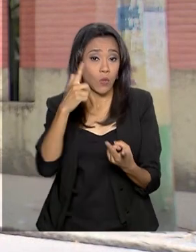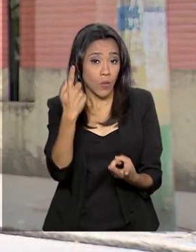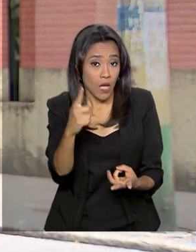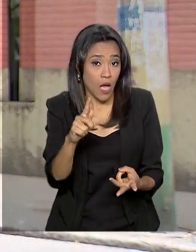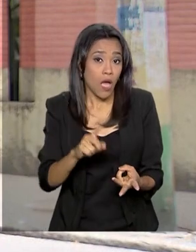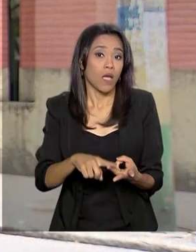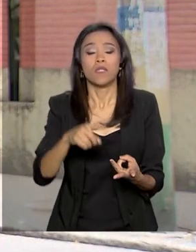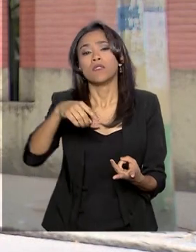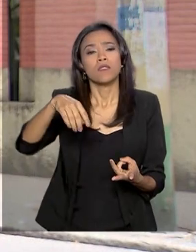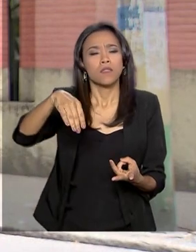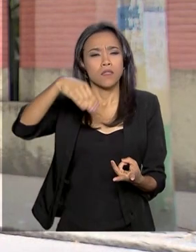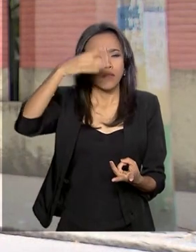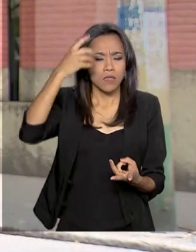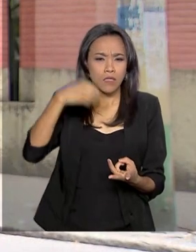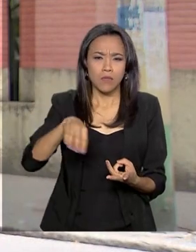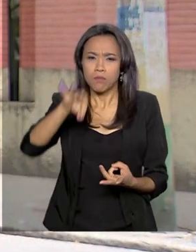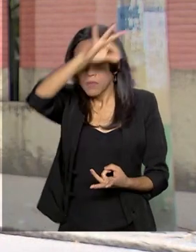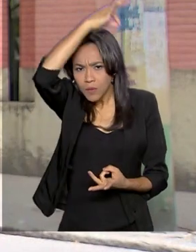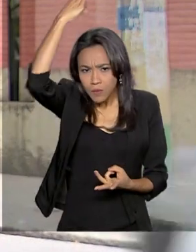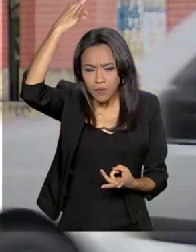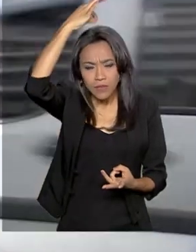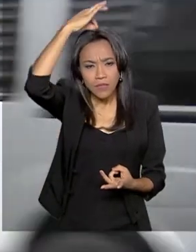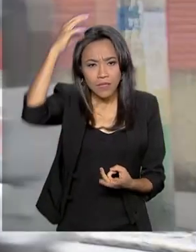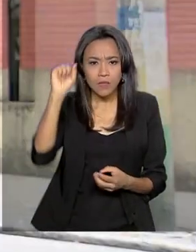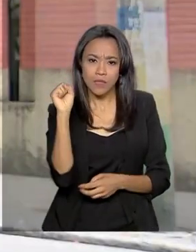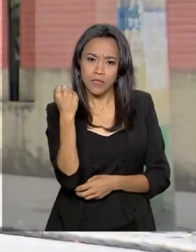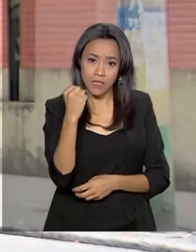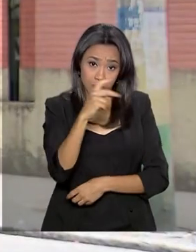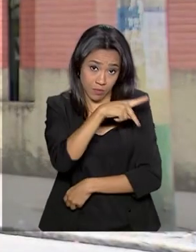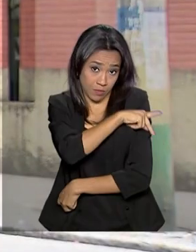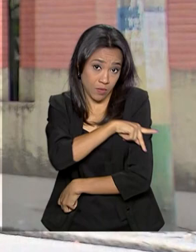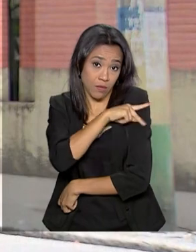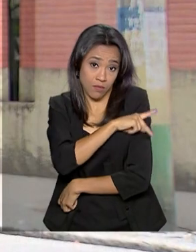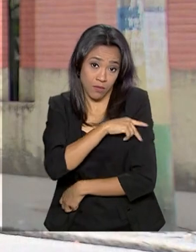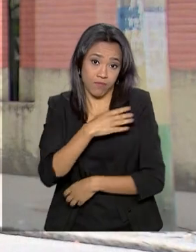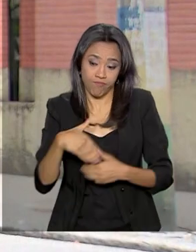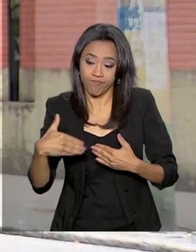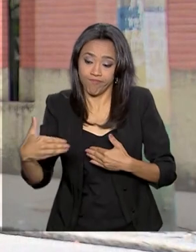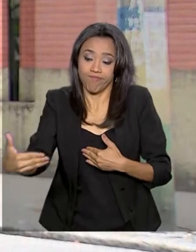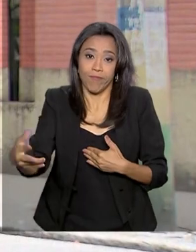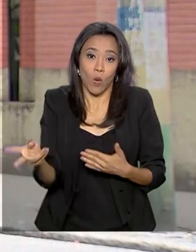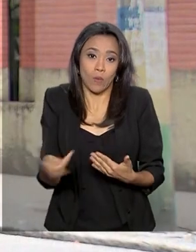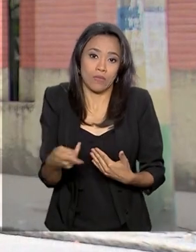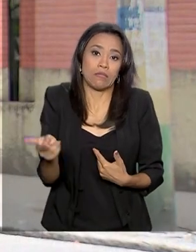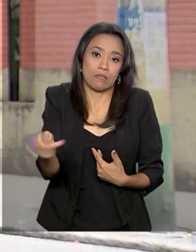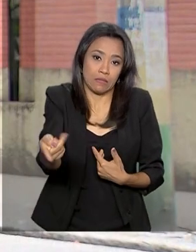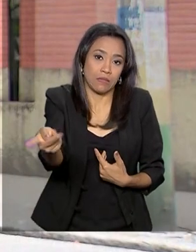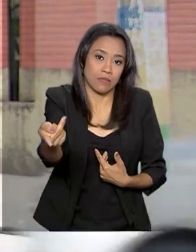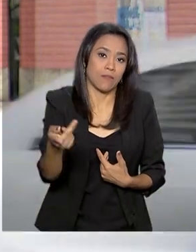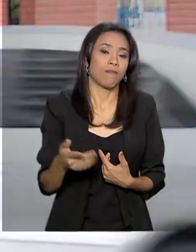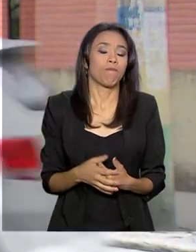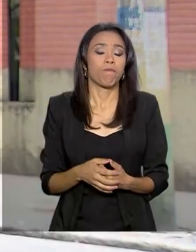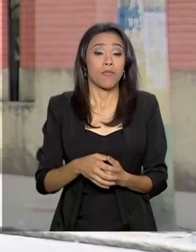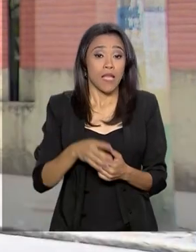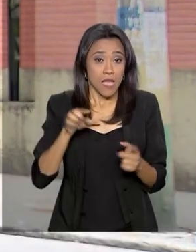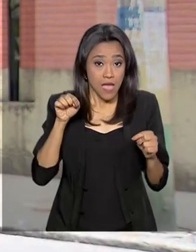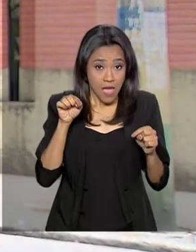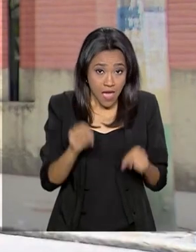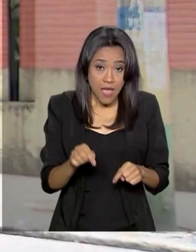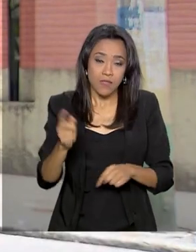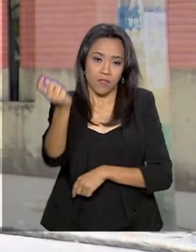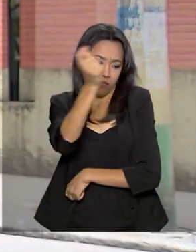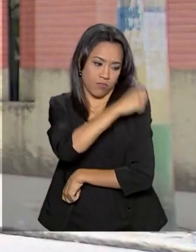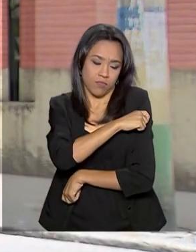Norte, Espírito Santo, Sergipe e Piauí. Mas é importante, Renata, lembrar que além dessa dose que